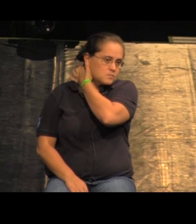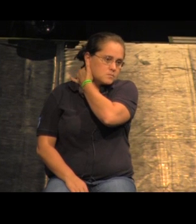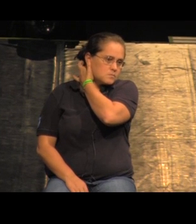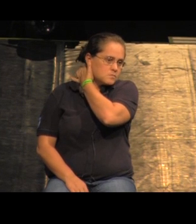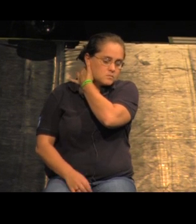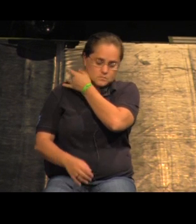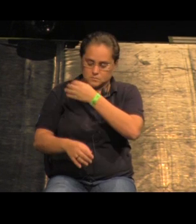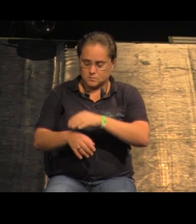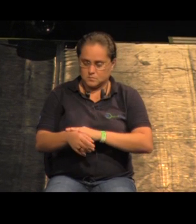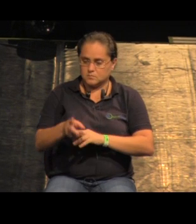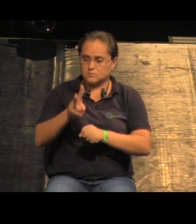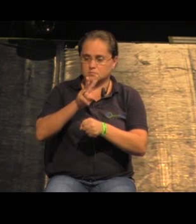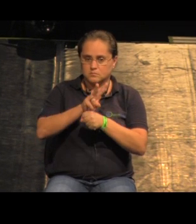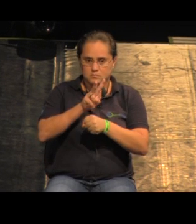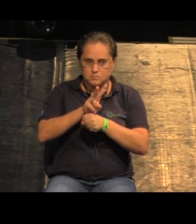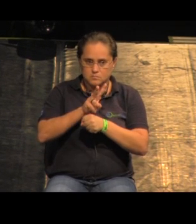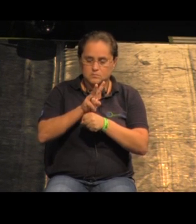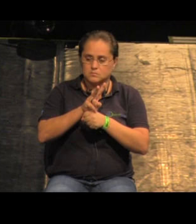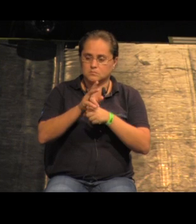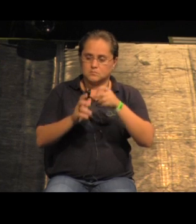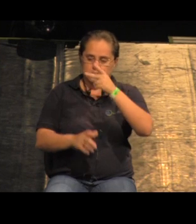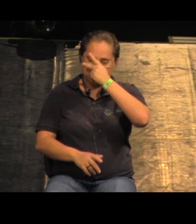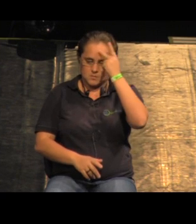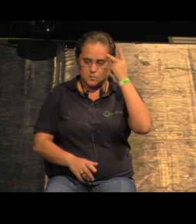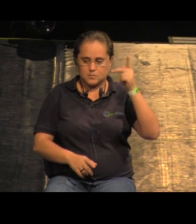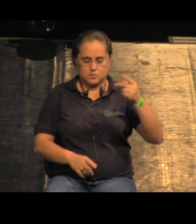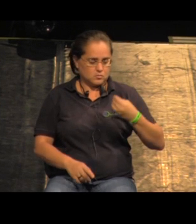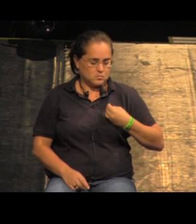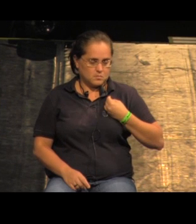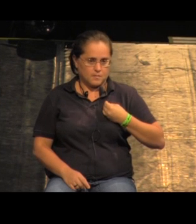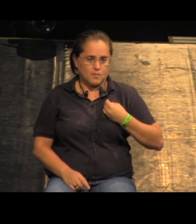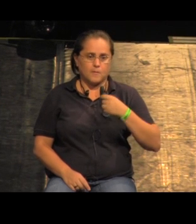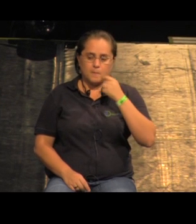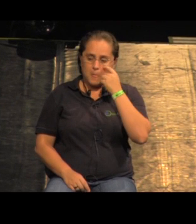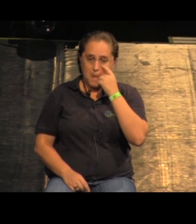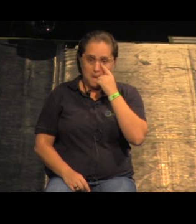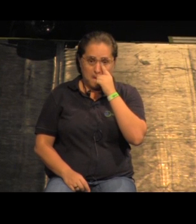esse tipo de cuidado com as pessoas que moram logo atrás do porto